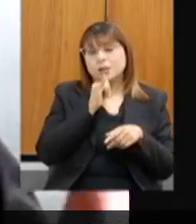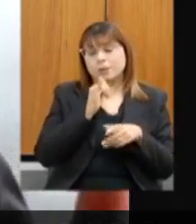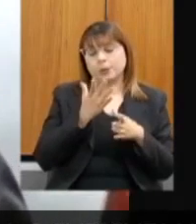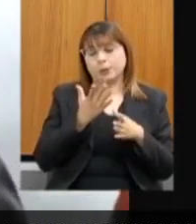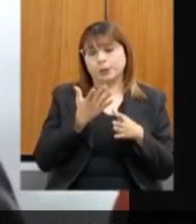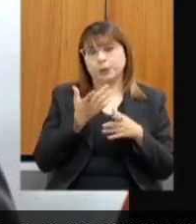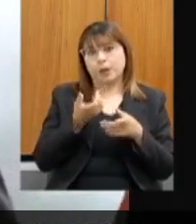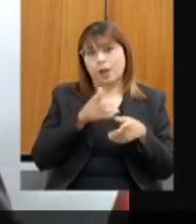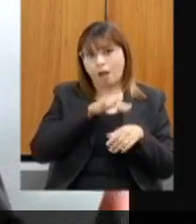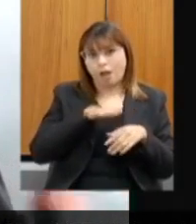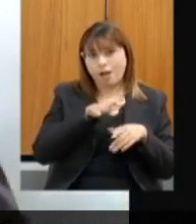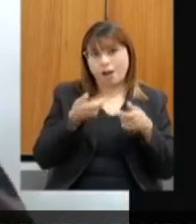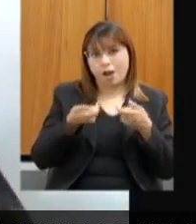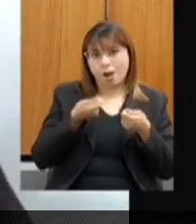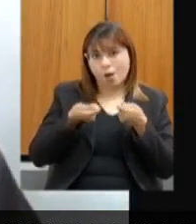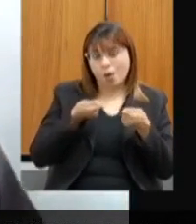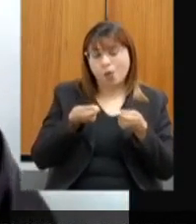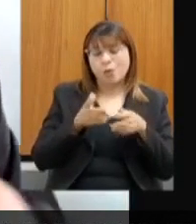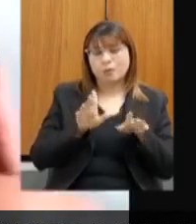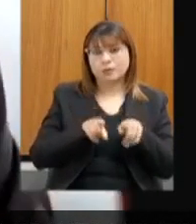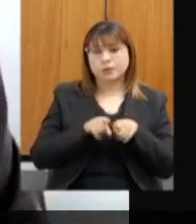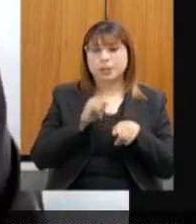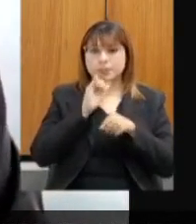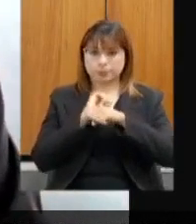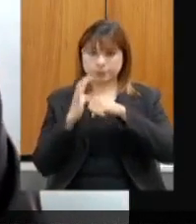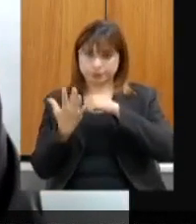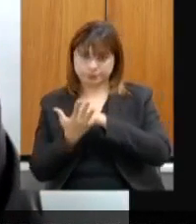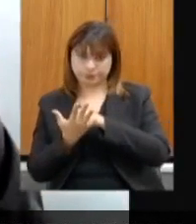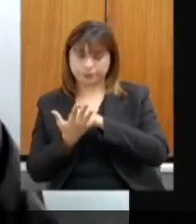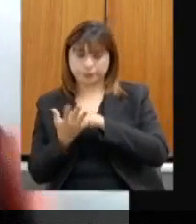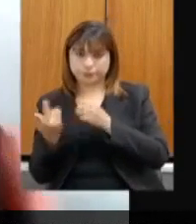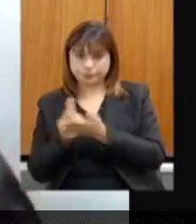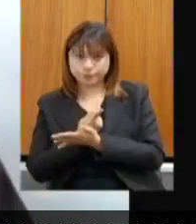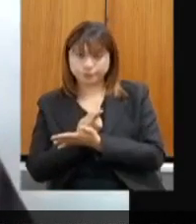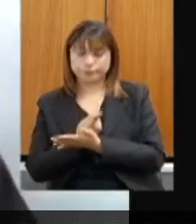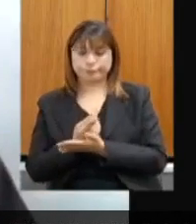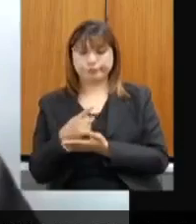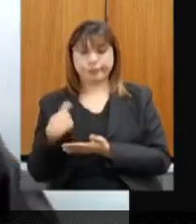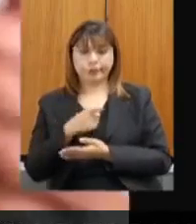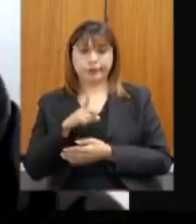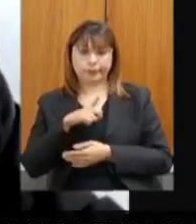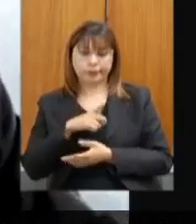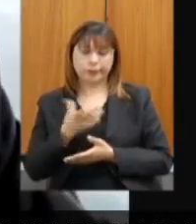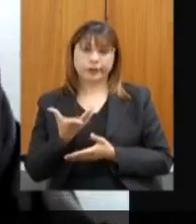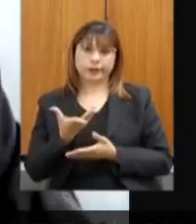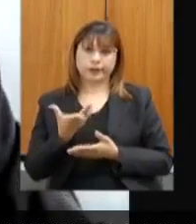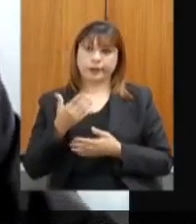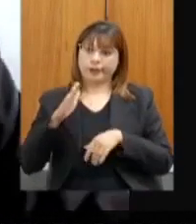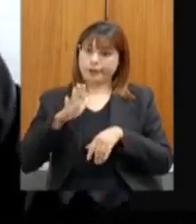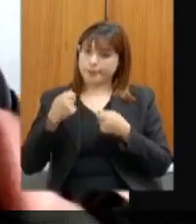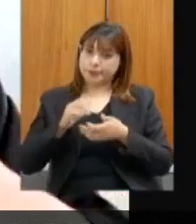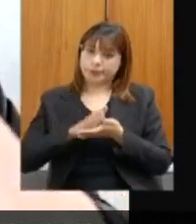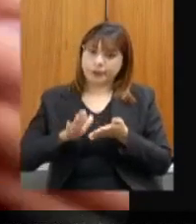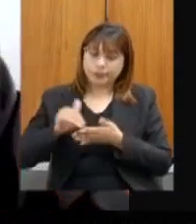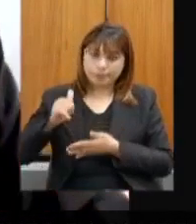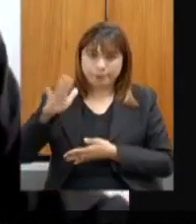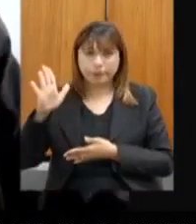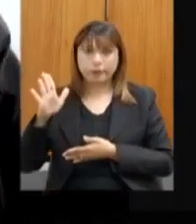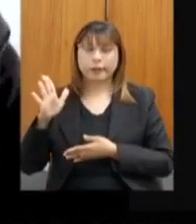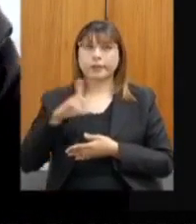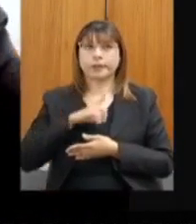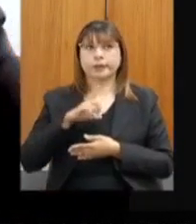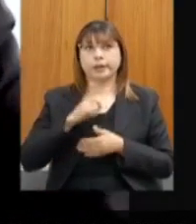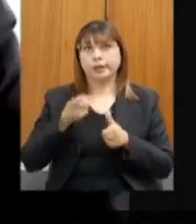pandemia, nós corremos vários riscos fiscais, gastando acima do que tinha, promovendo endividamento,